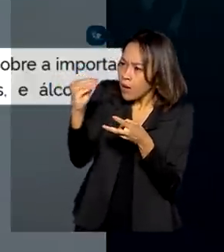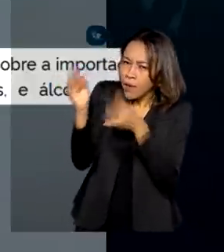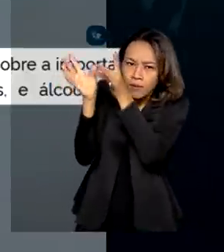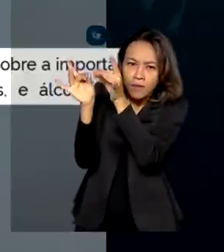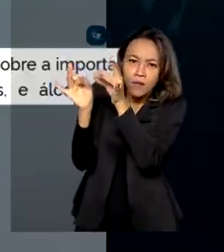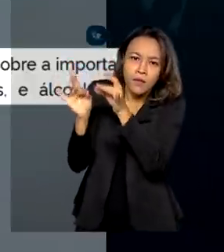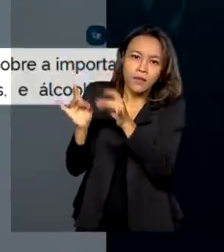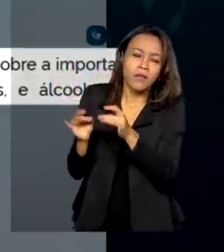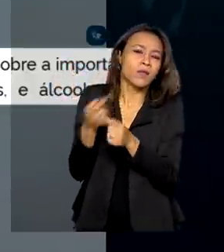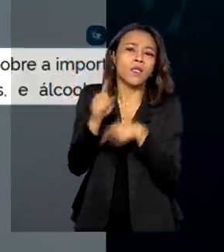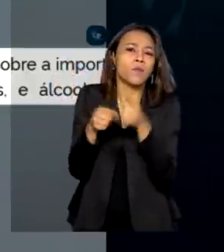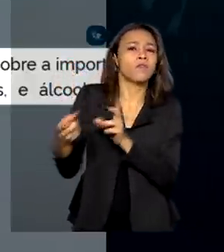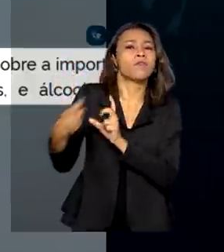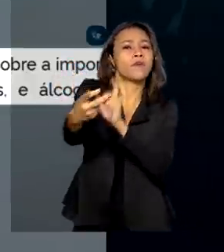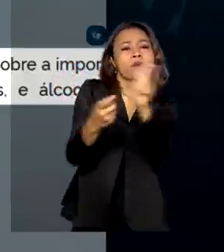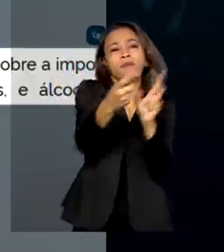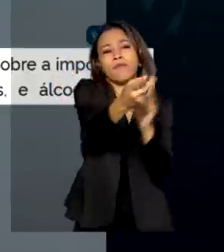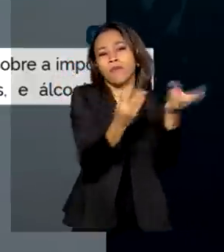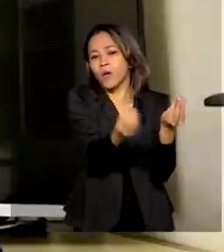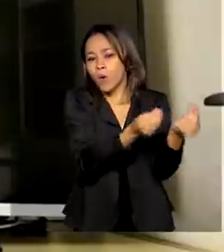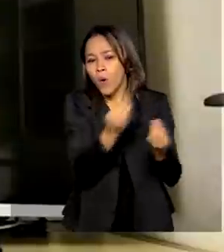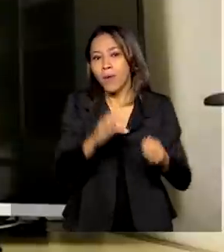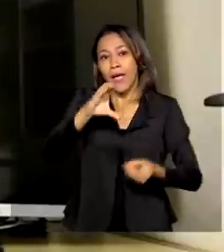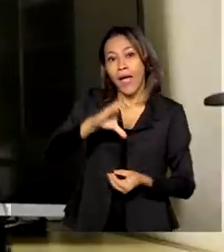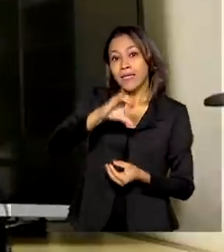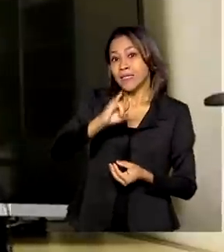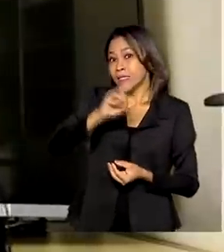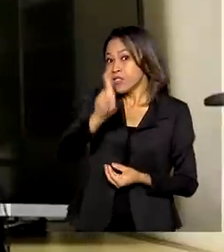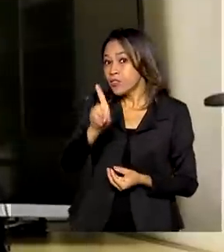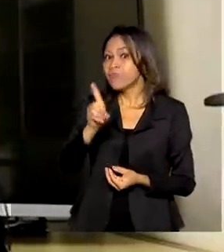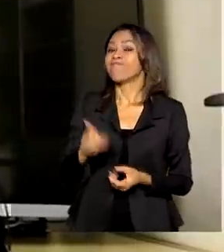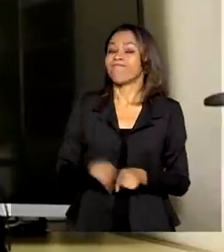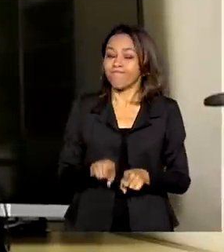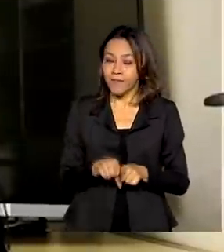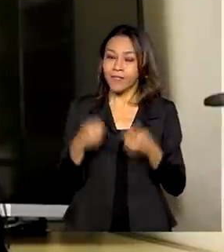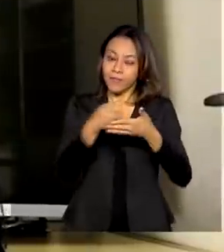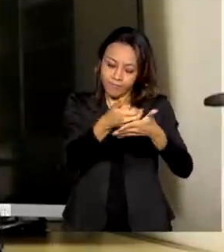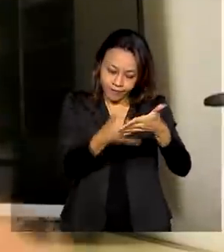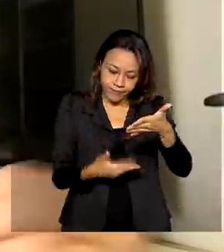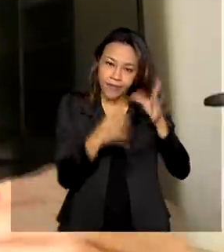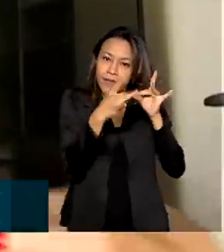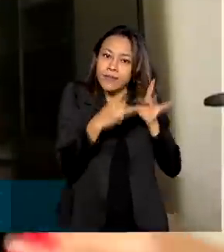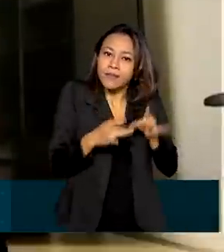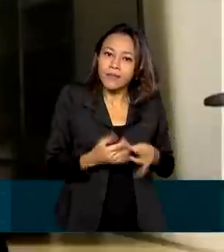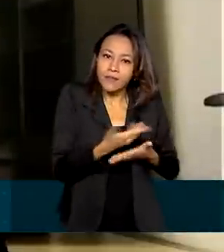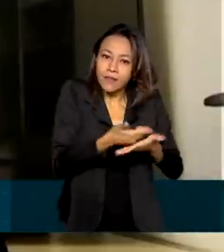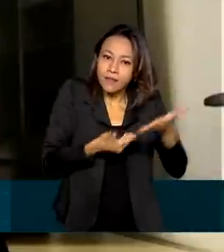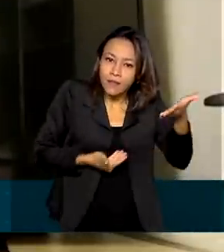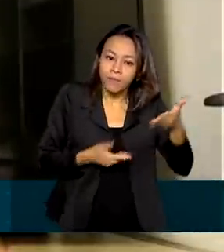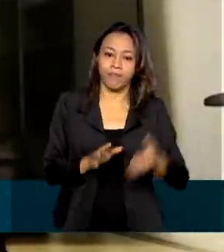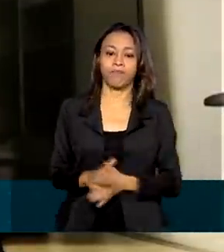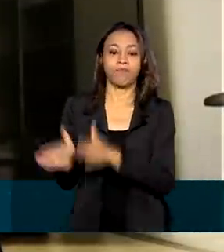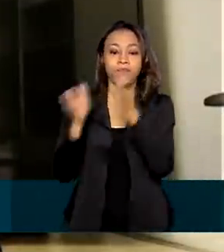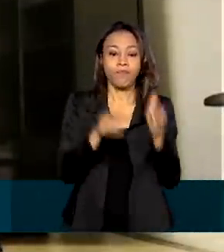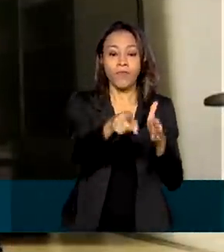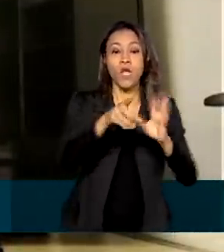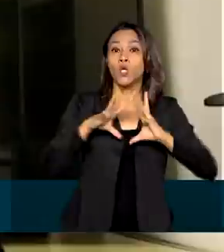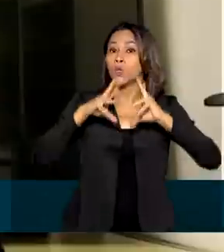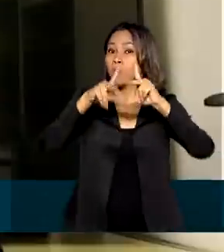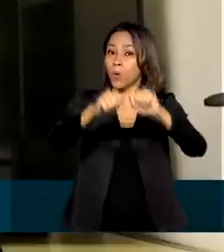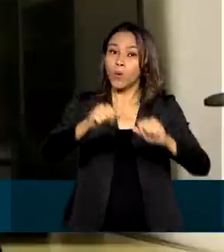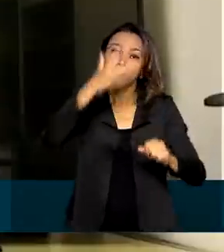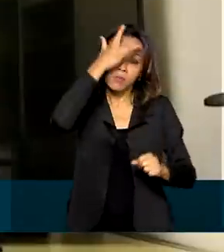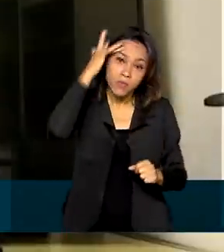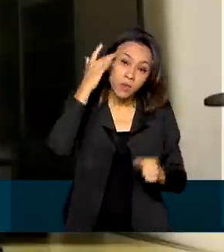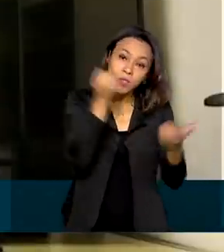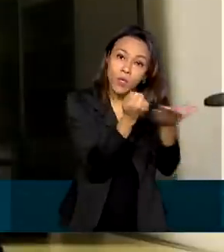comercialização dos combustíveis, a CID. Todos os consumidores brasileiros vão ter agora garantido, até mesmo porque